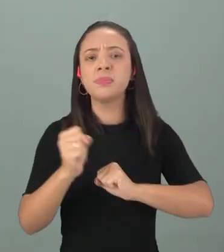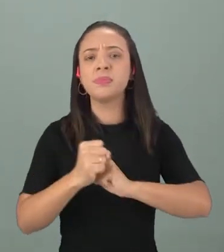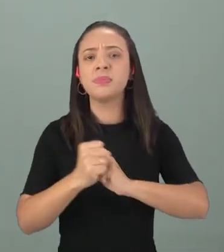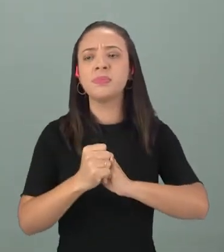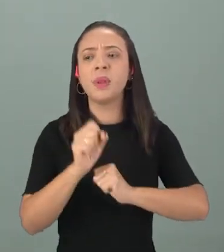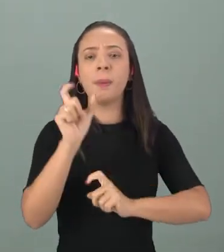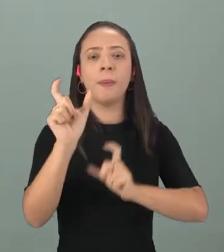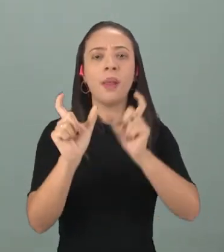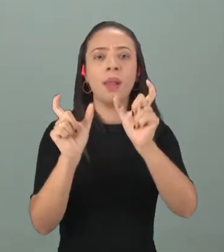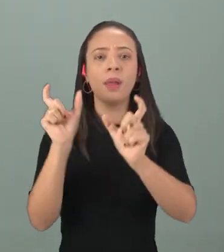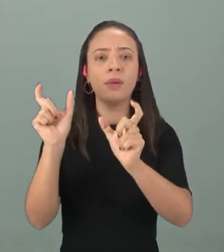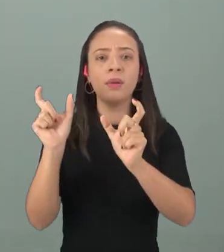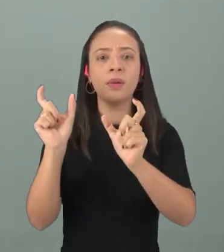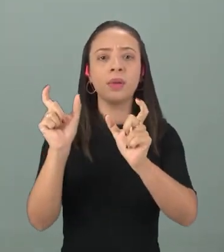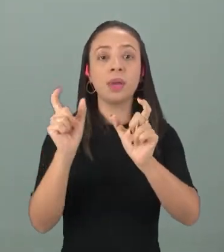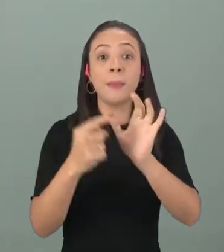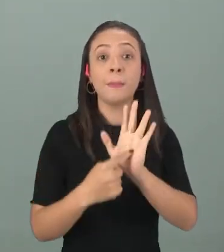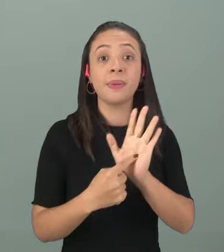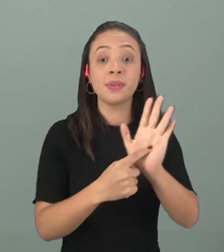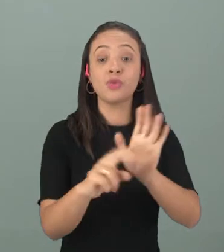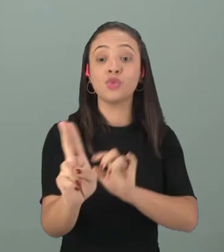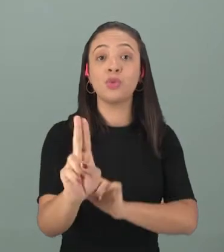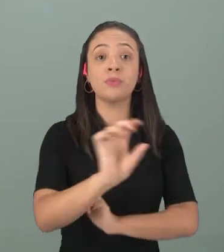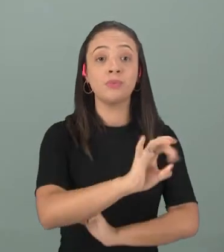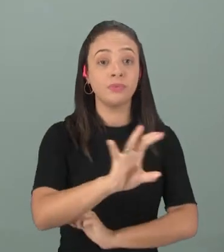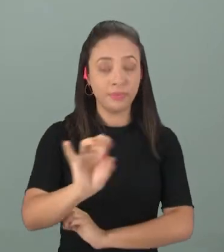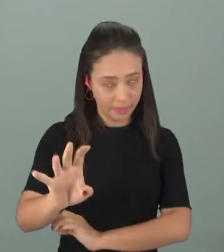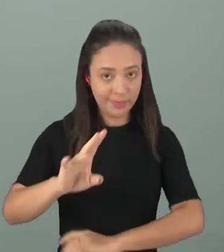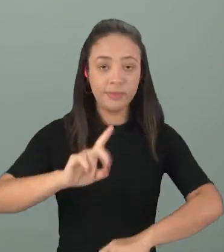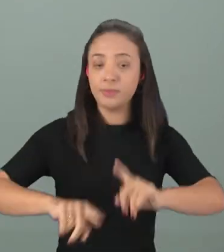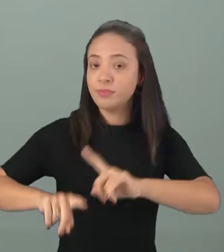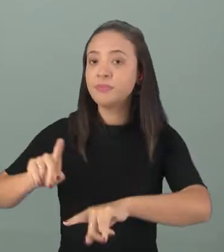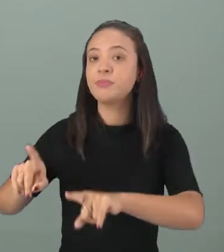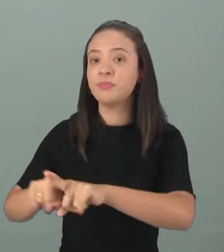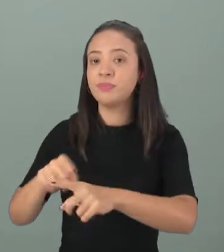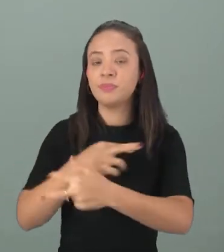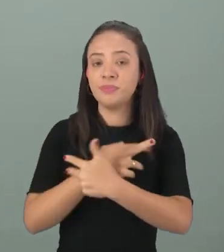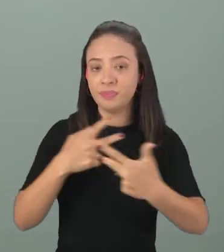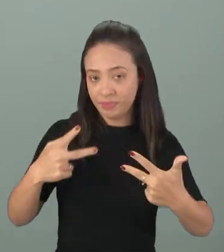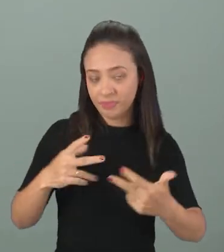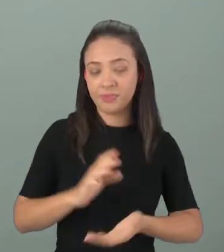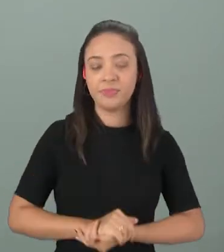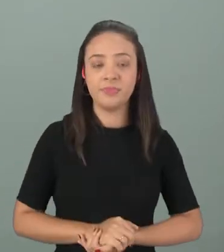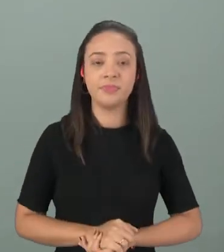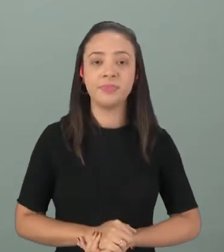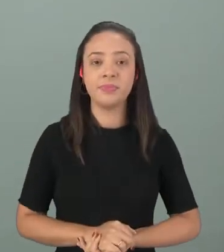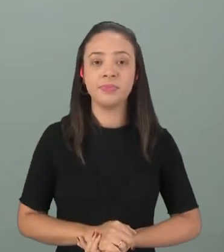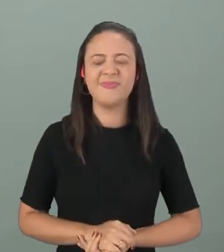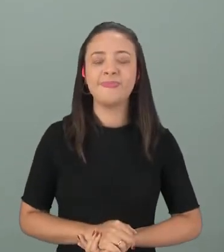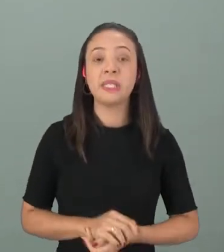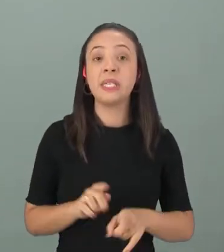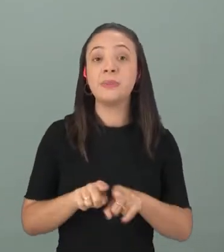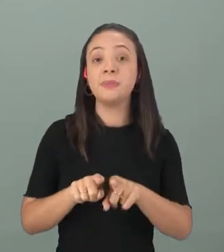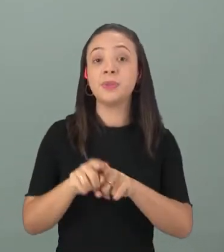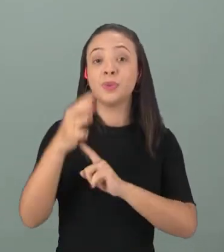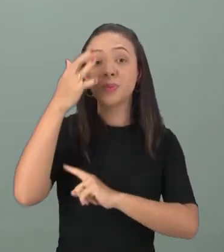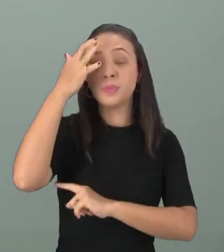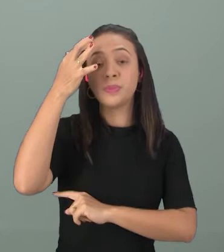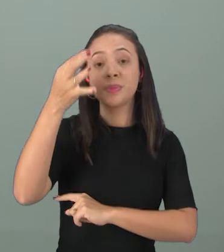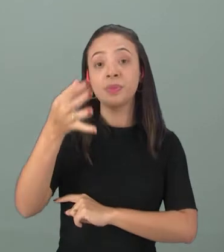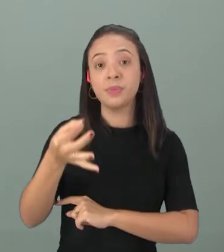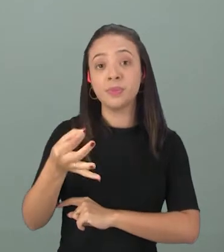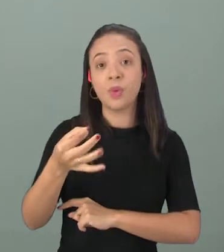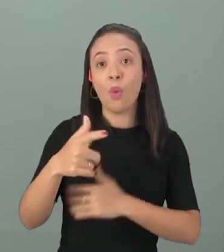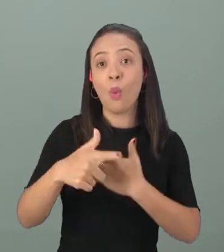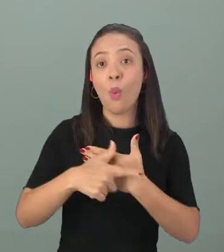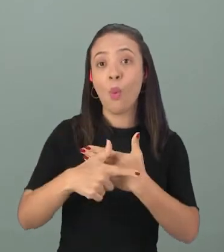Palavras que dão nome a seres, as coisas, os objetos. E vamos compreender um pouco mais sobre